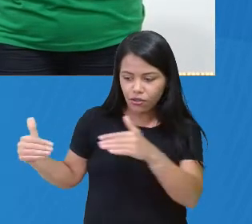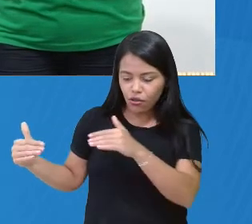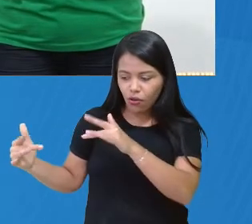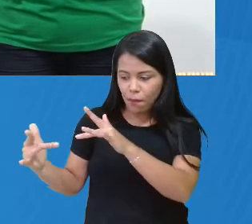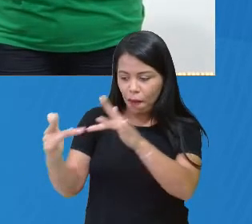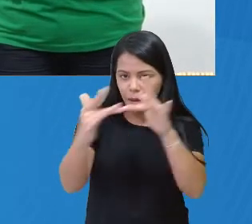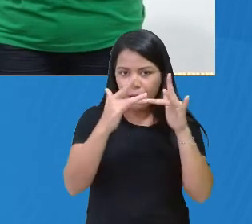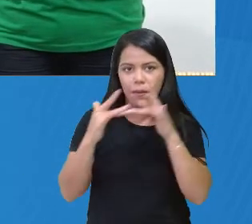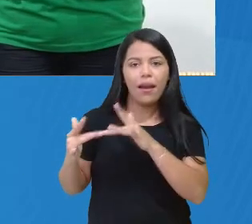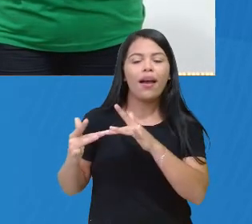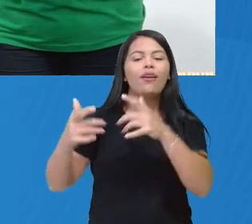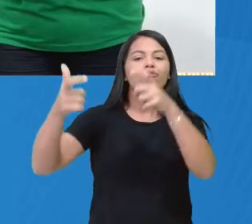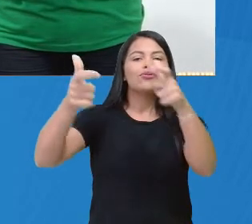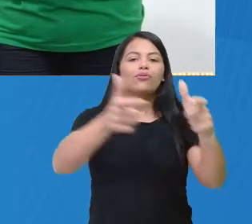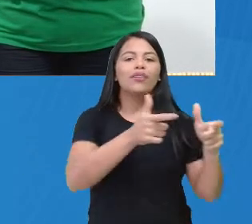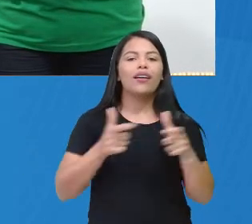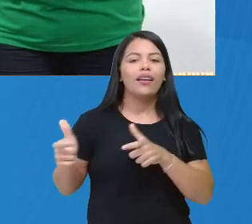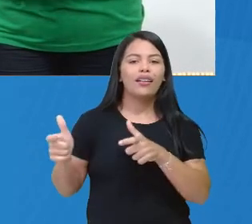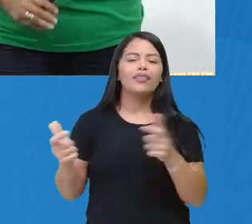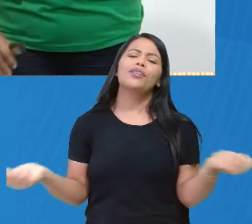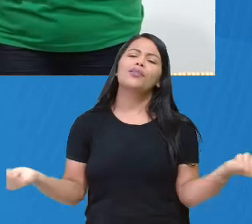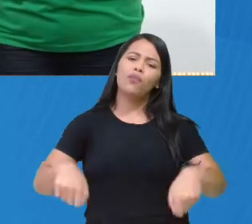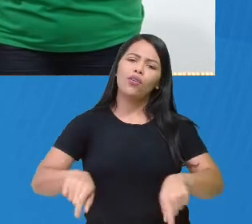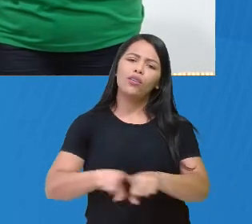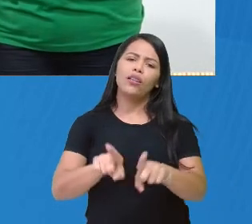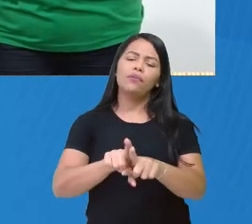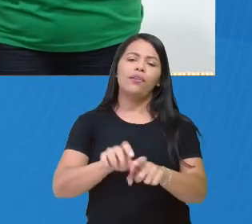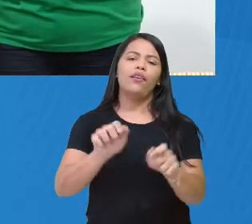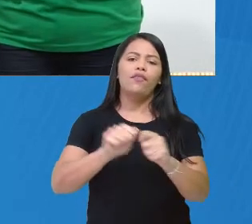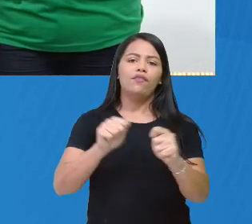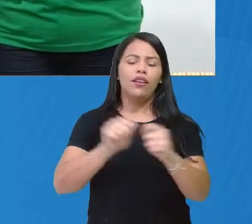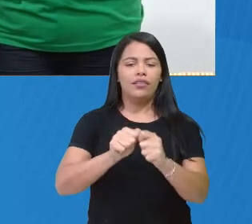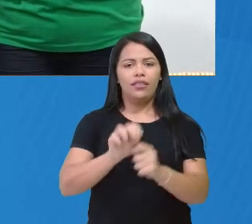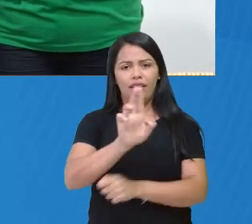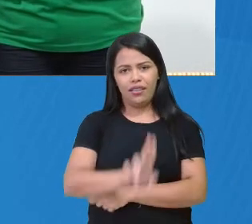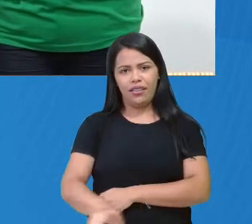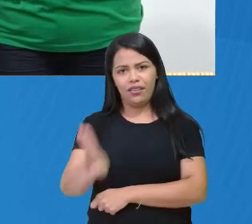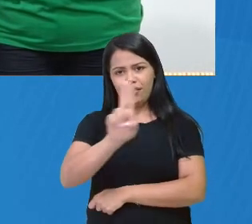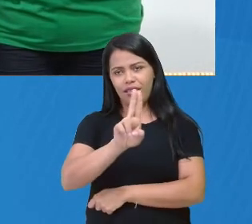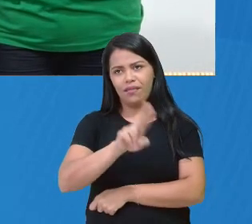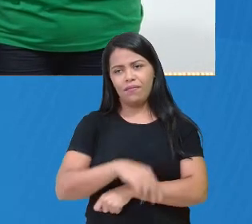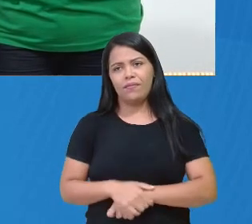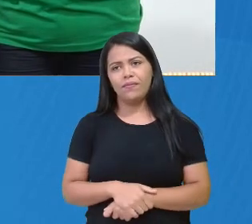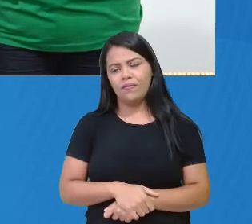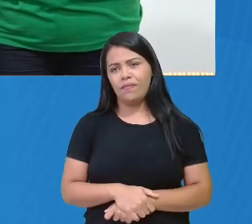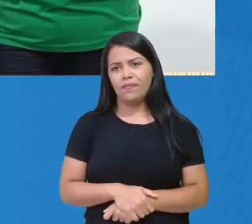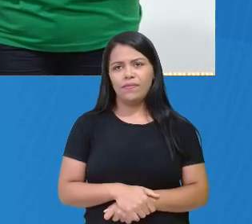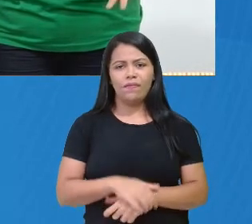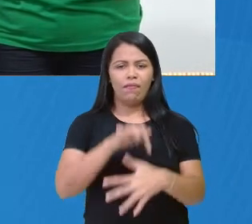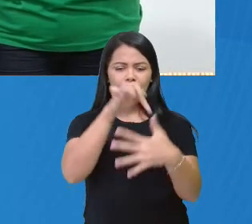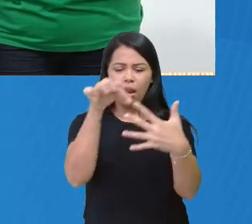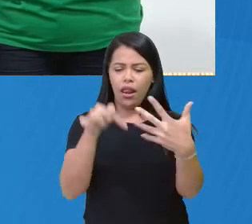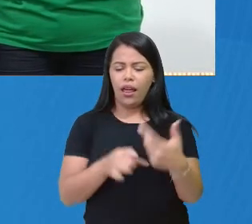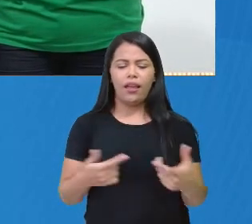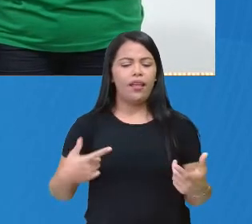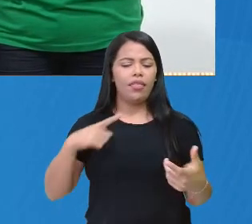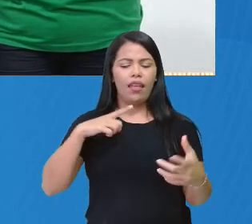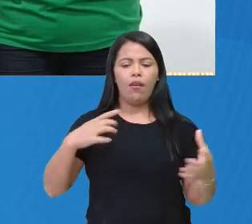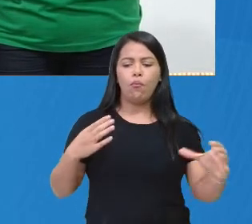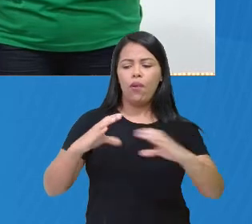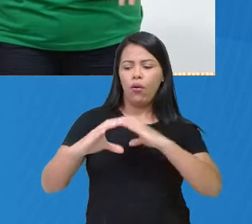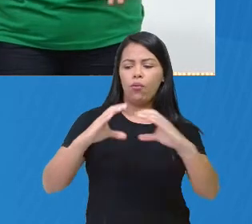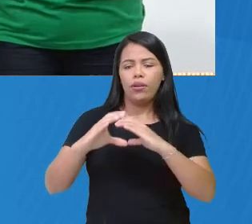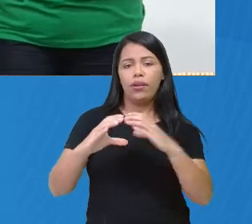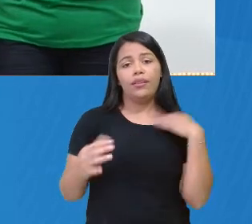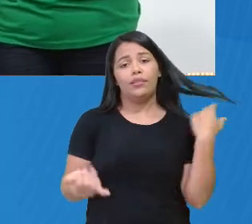lugares e que também isso pode ser feito através de componentes que vão fazer a comunicação, por exemplo,